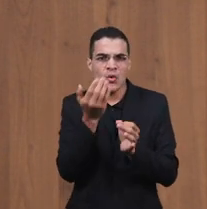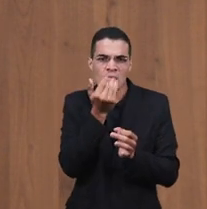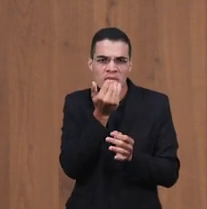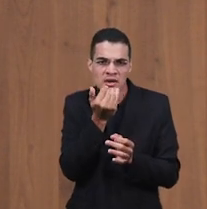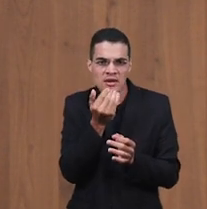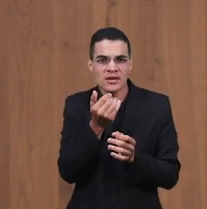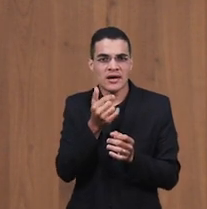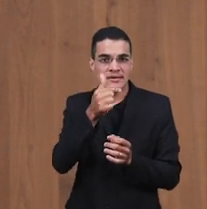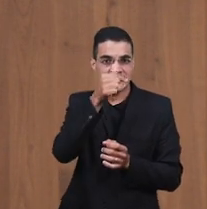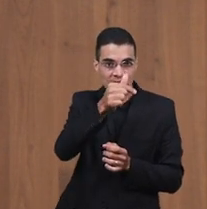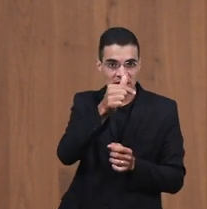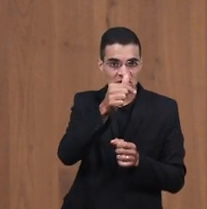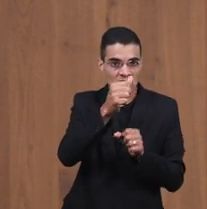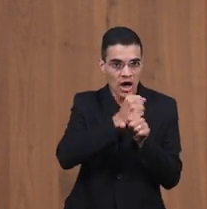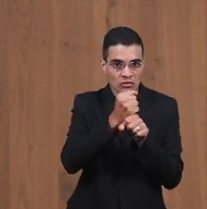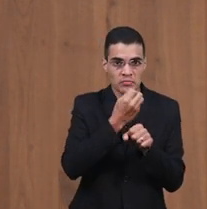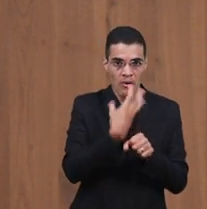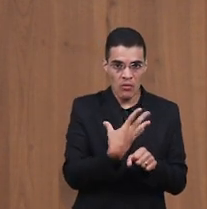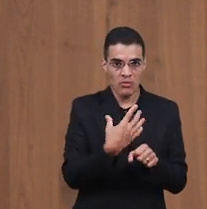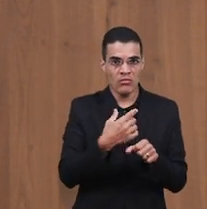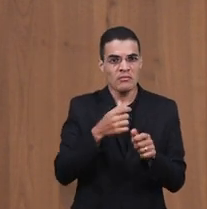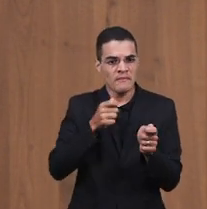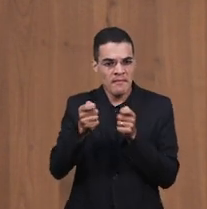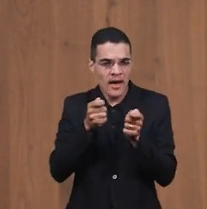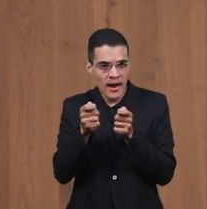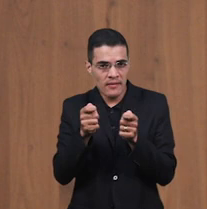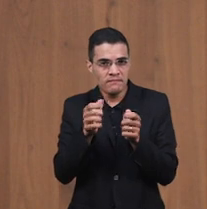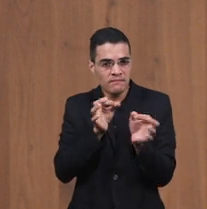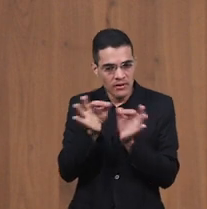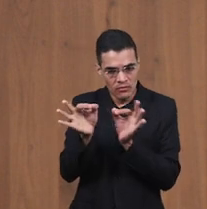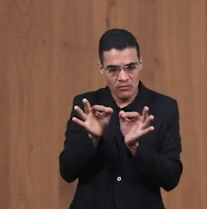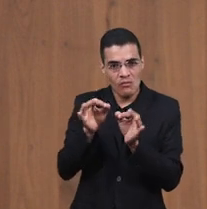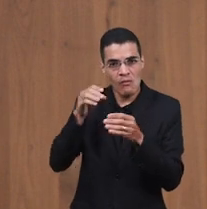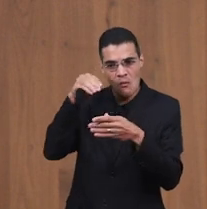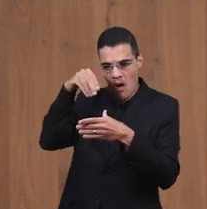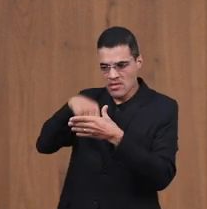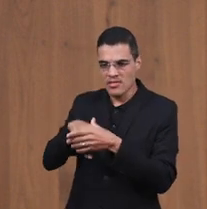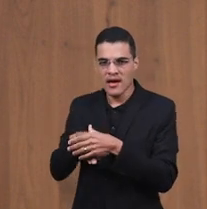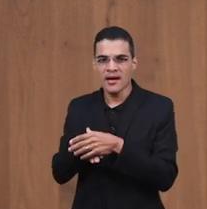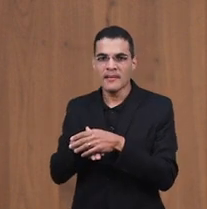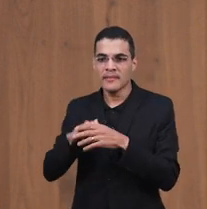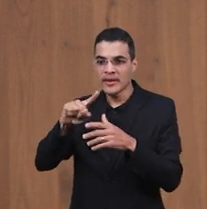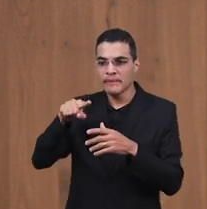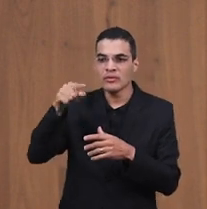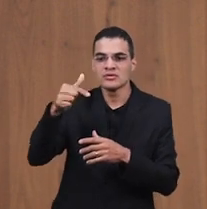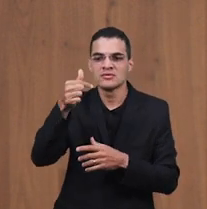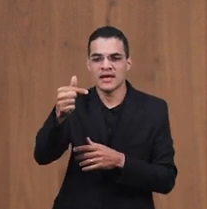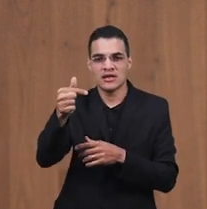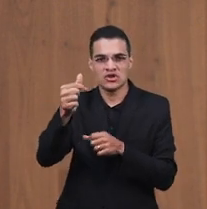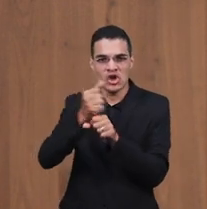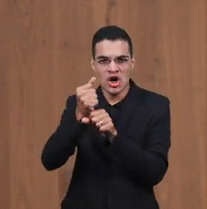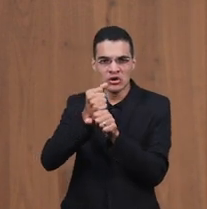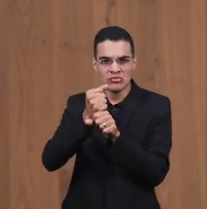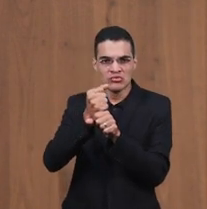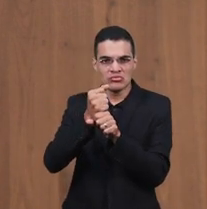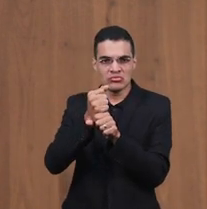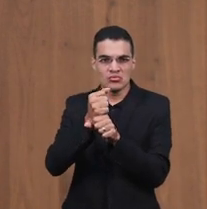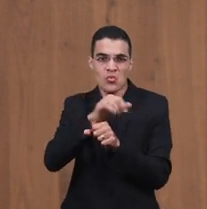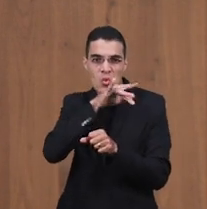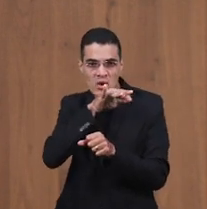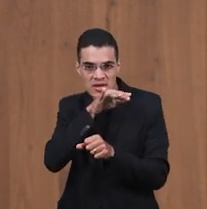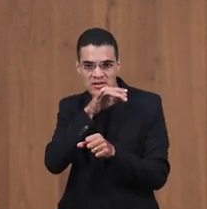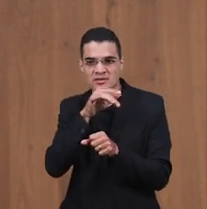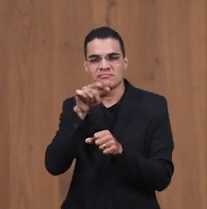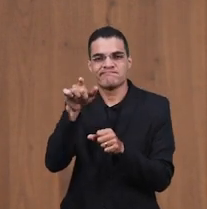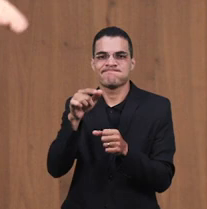que for produzido Na época de fartura Para que não falte Na época de fome E faraó fala assim E que homem